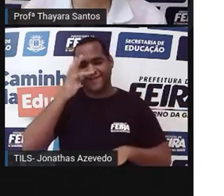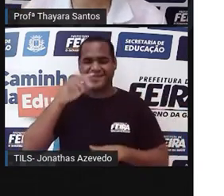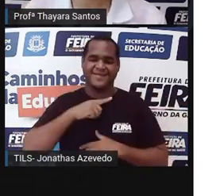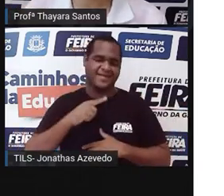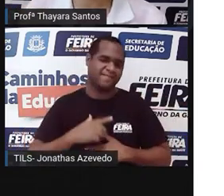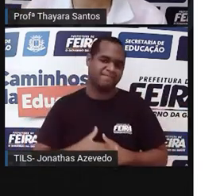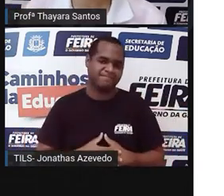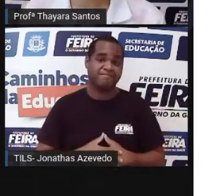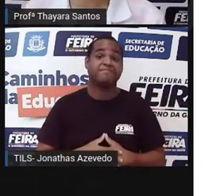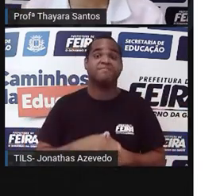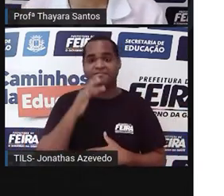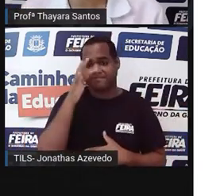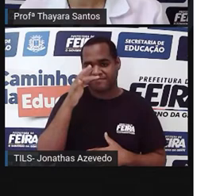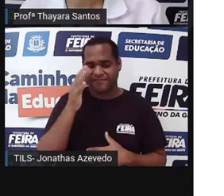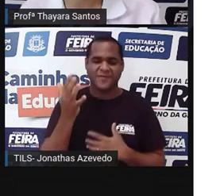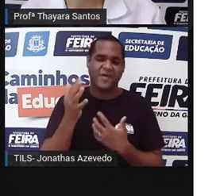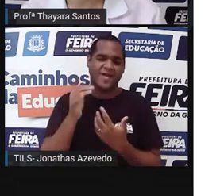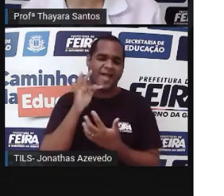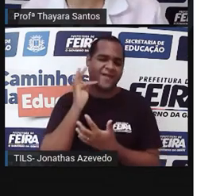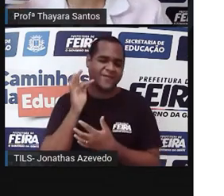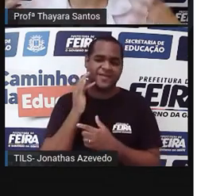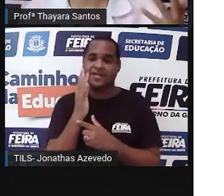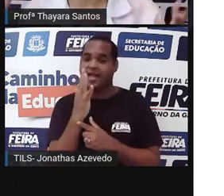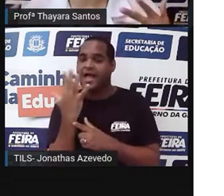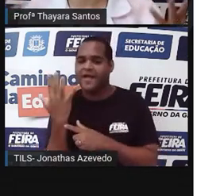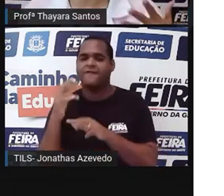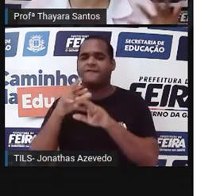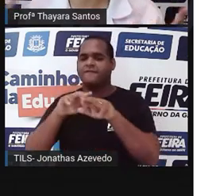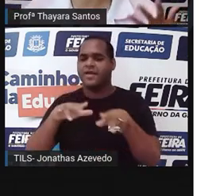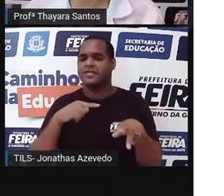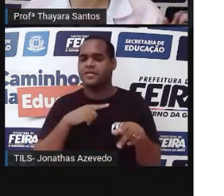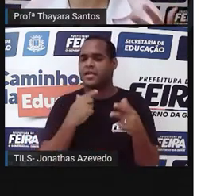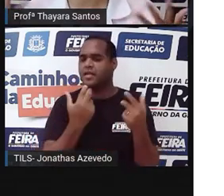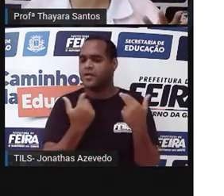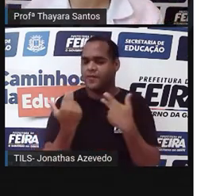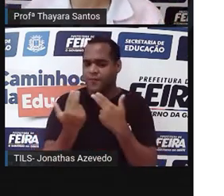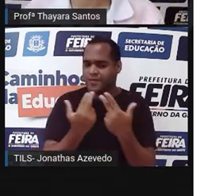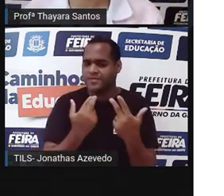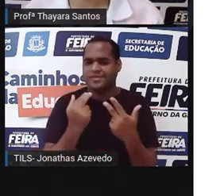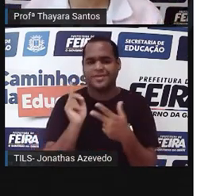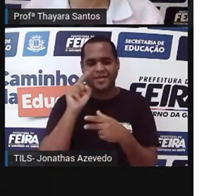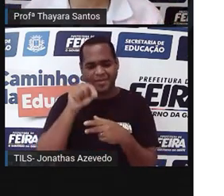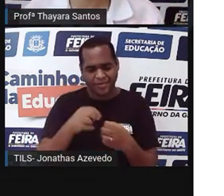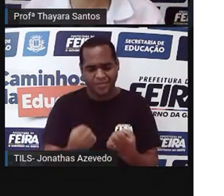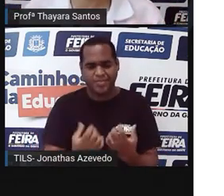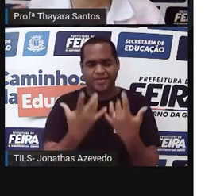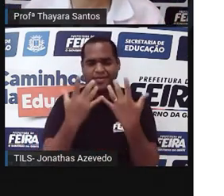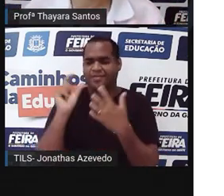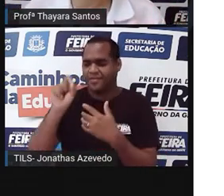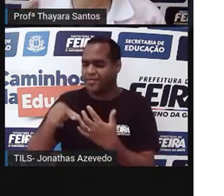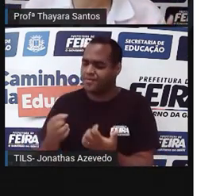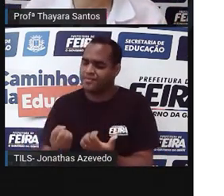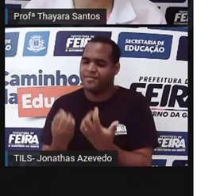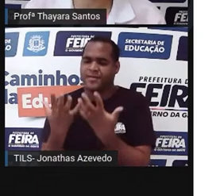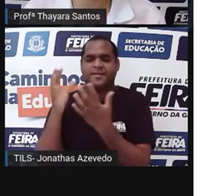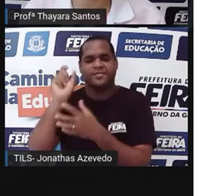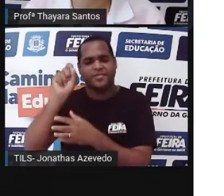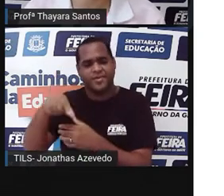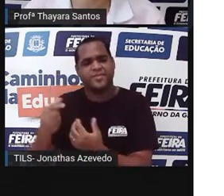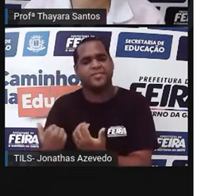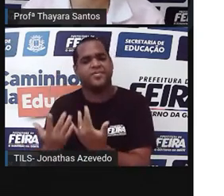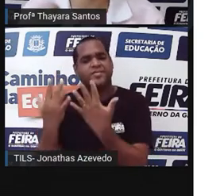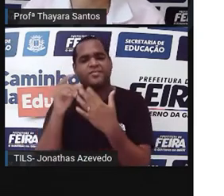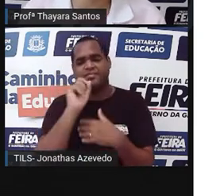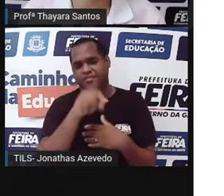no caso das plantas especificamente, se a gente tem um monte de plantas só fazendo autofecundação, né? Só utilizando os seus próprios